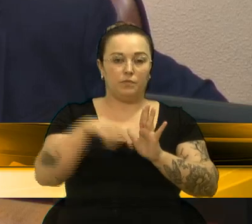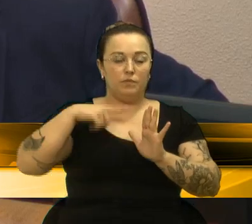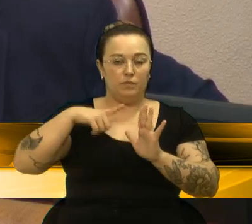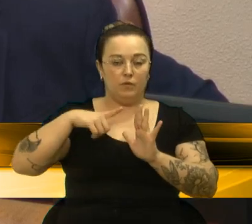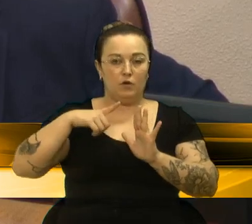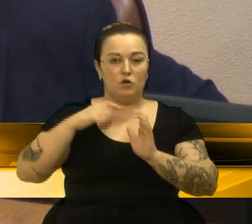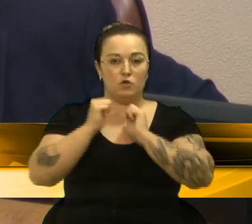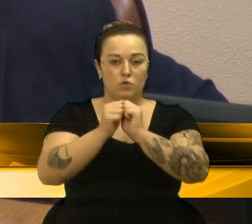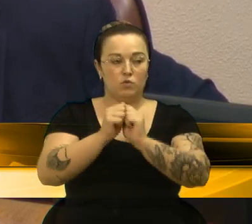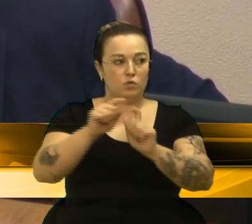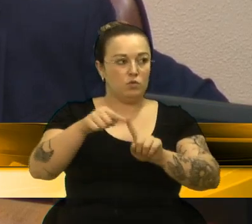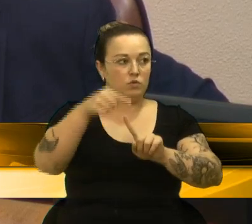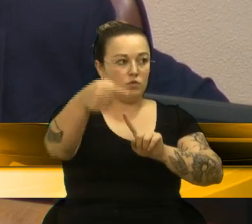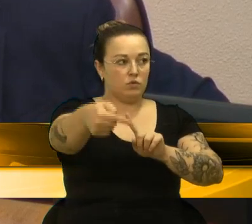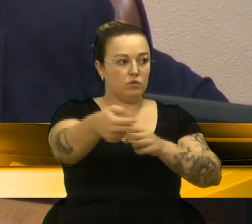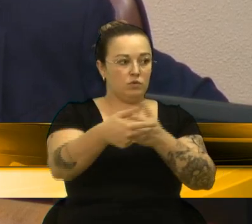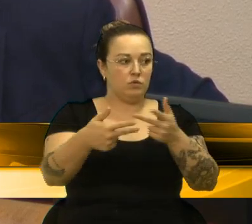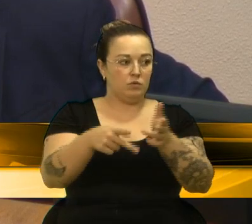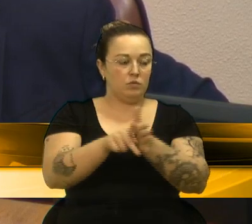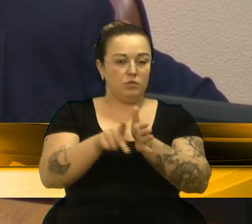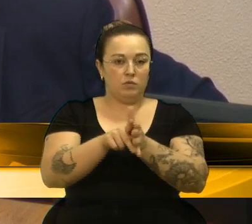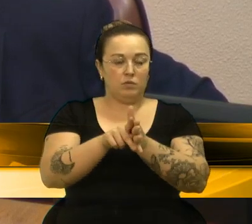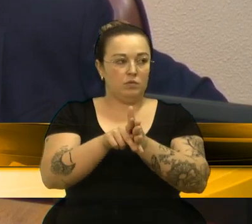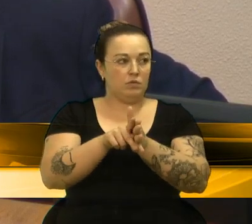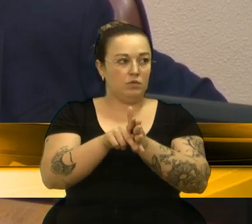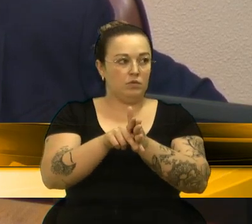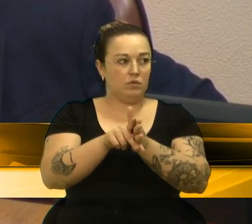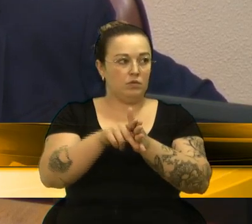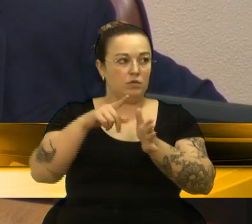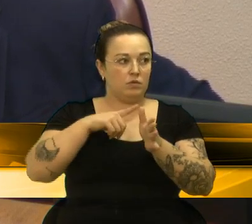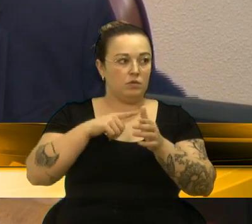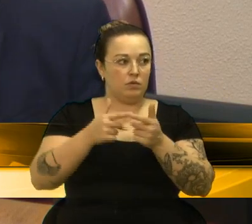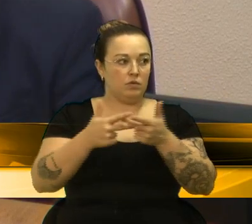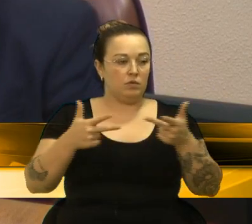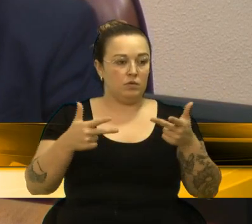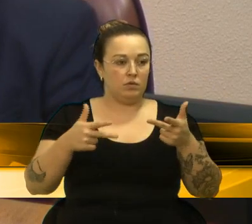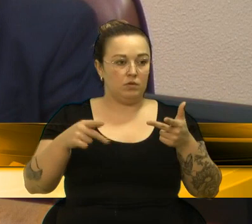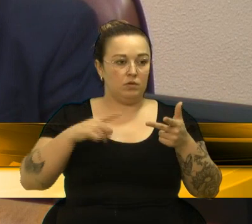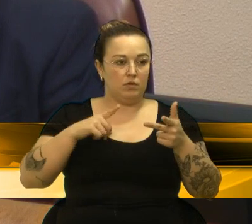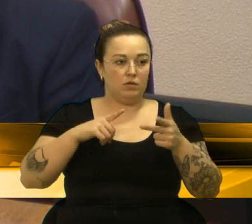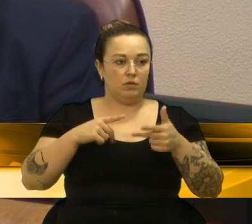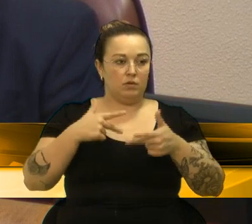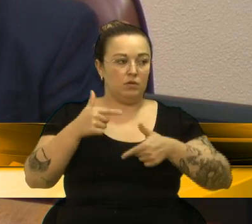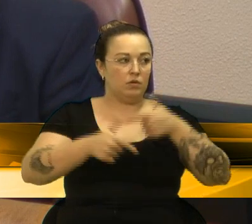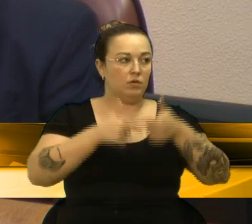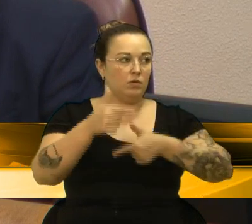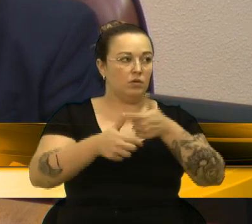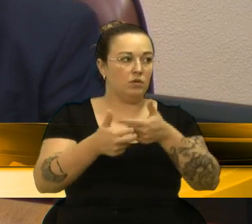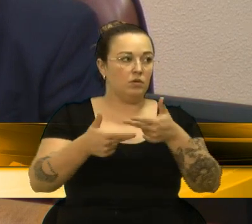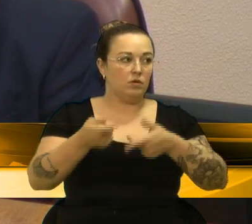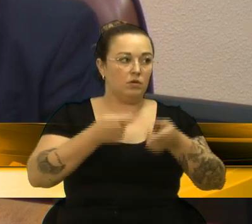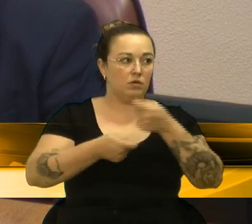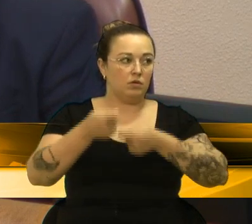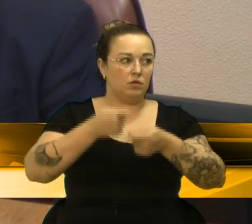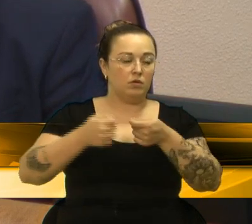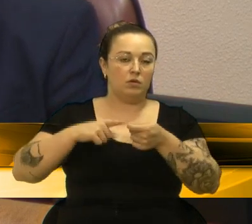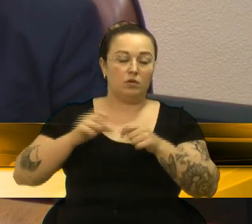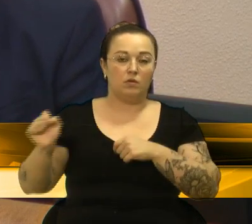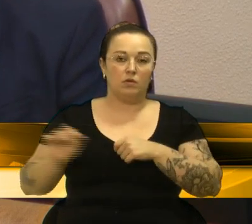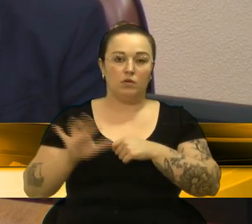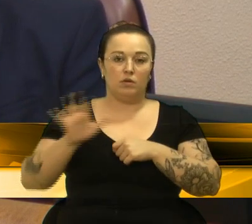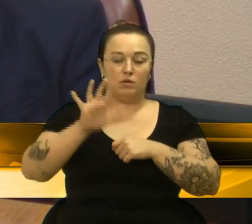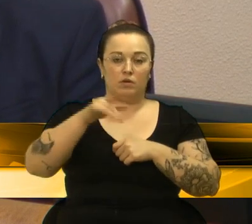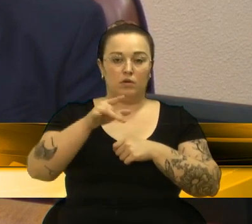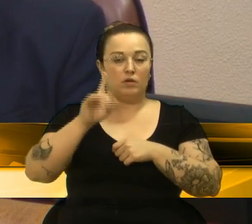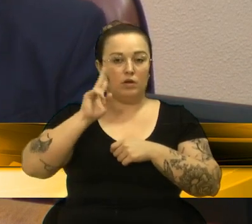torna-se necessária atuar com prioridade para arrumar a casa e buscar os horizontes da prosperidade sempre enaltecidos na história da cidade.